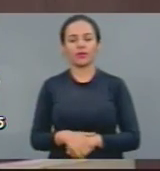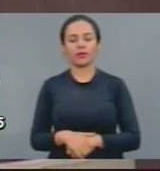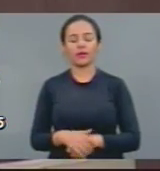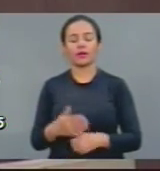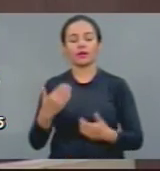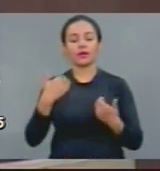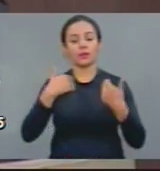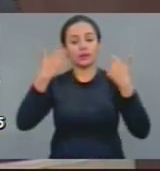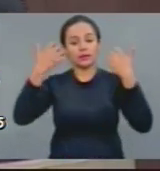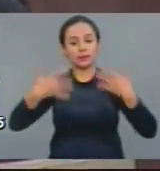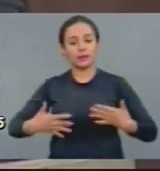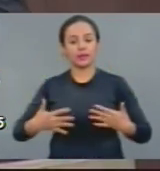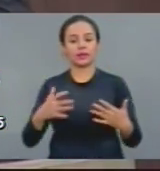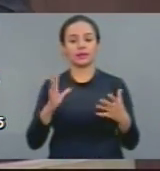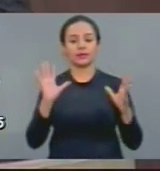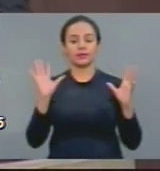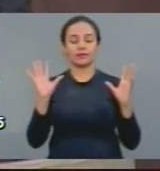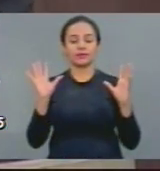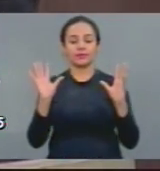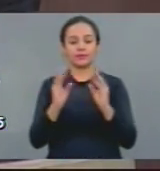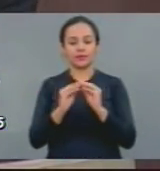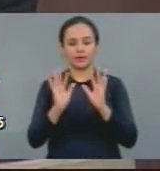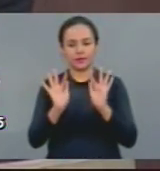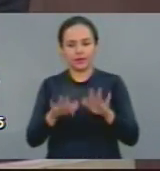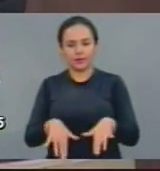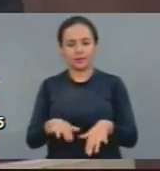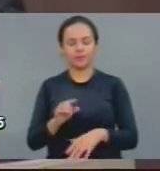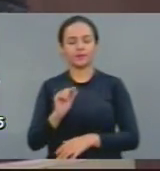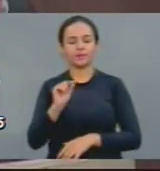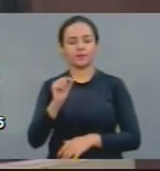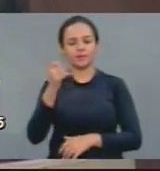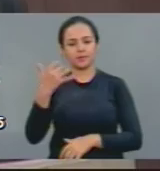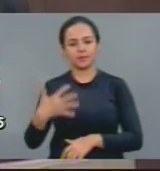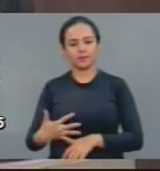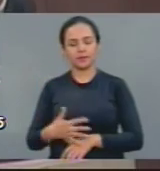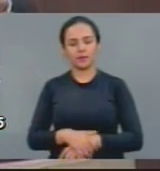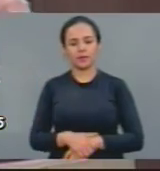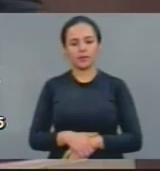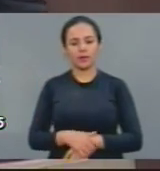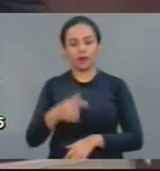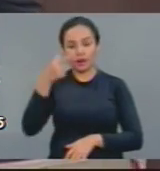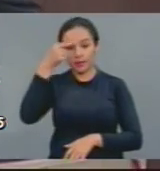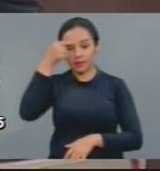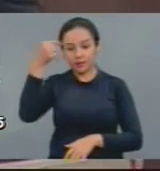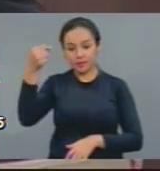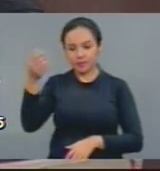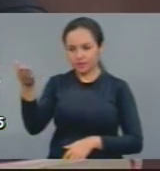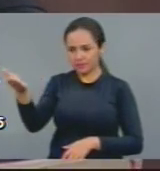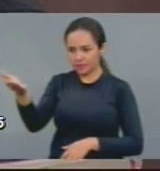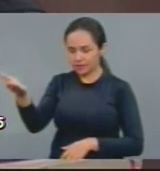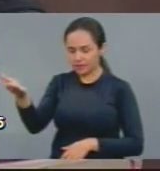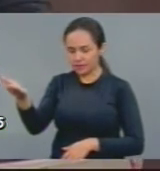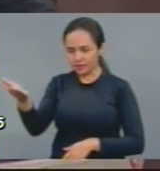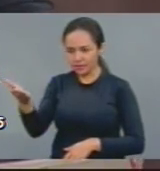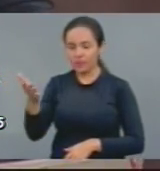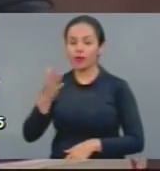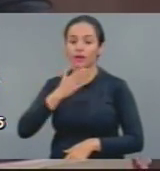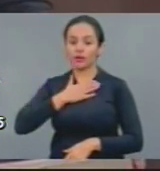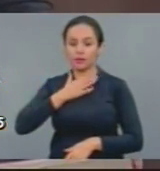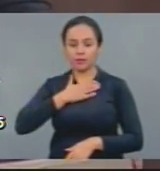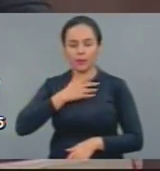de... Mas eu vou dizer, V. deputado. Ok, deputado. Deputado Joaquim Noronha, nosso partido votou contra